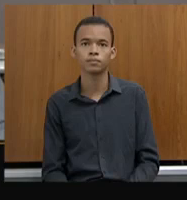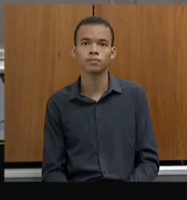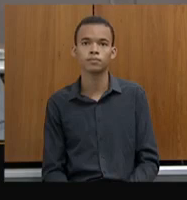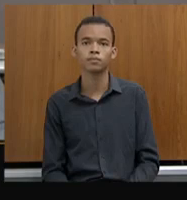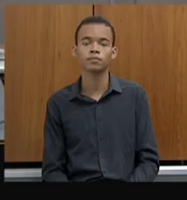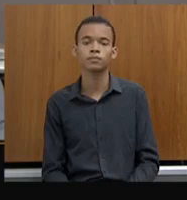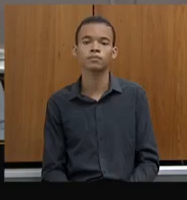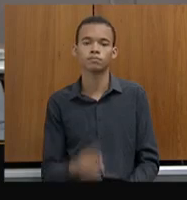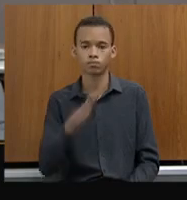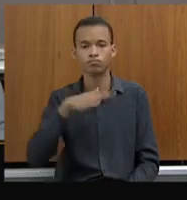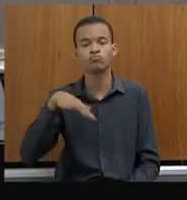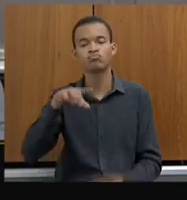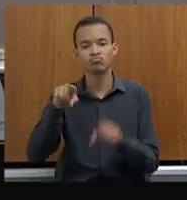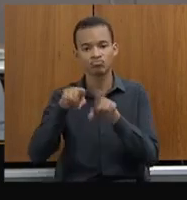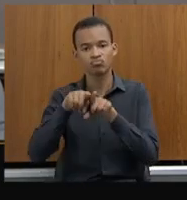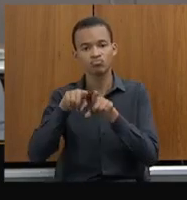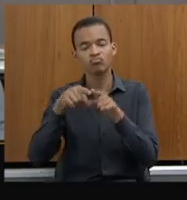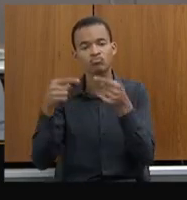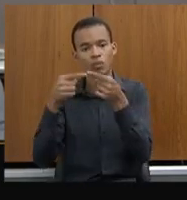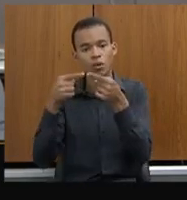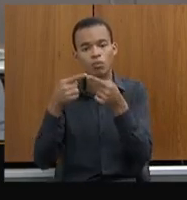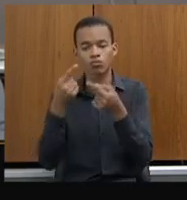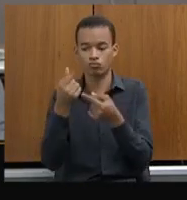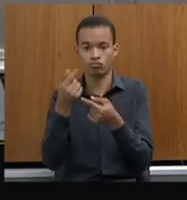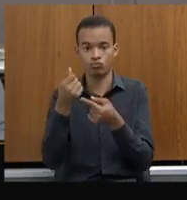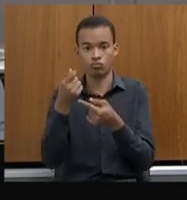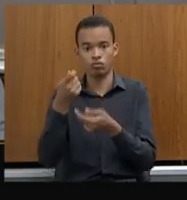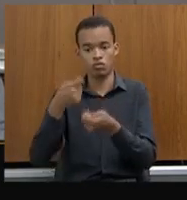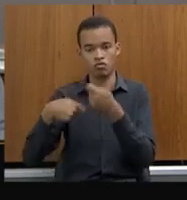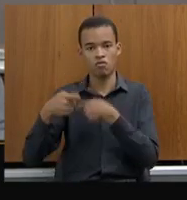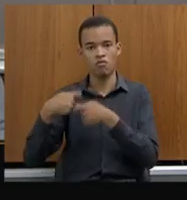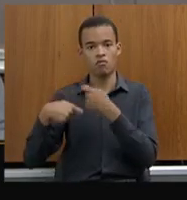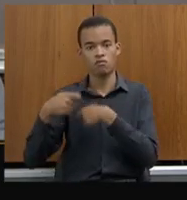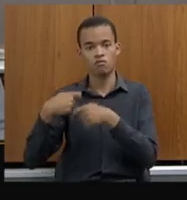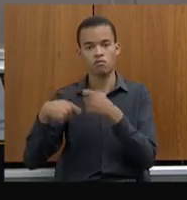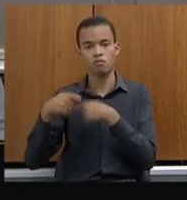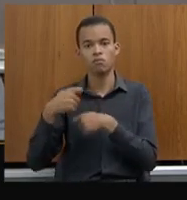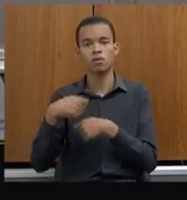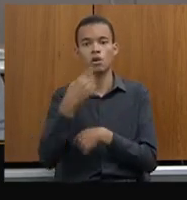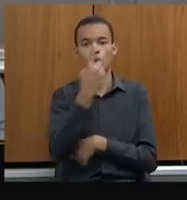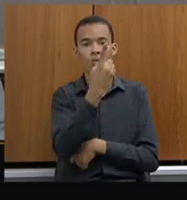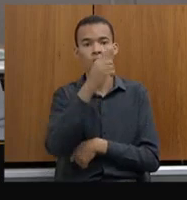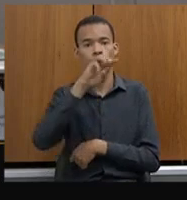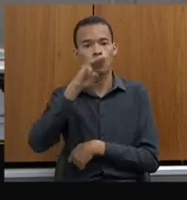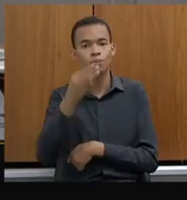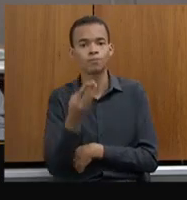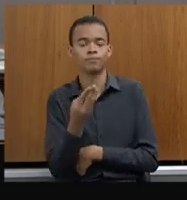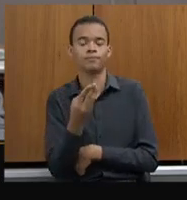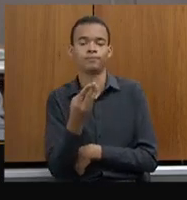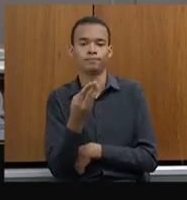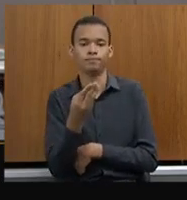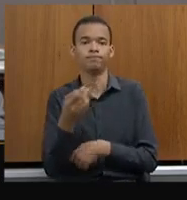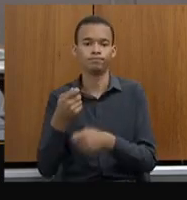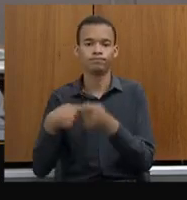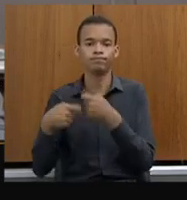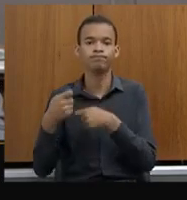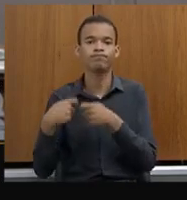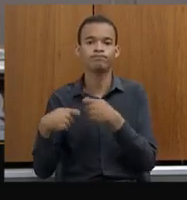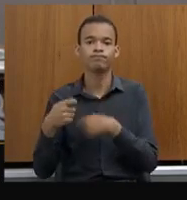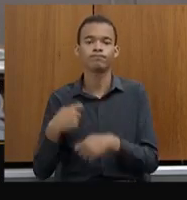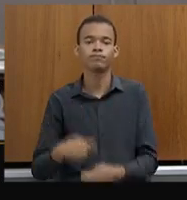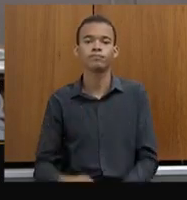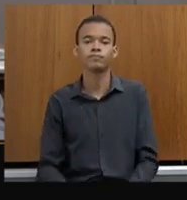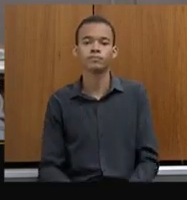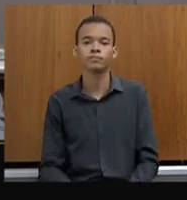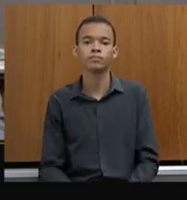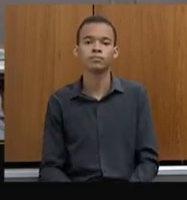nós uma economia de mais de um milhão de reais por ano, que é a nossa nova logística para